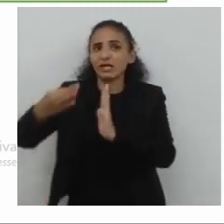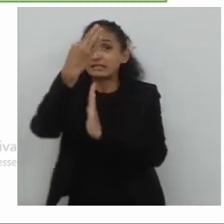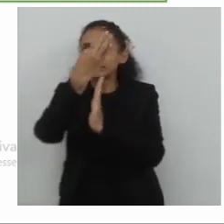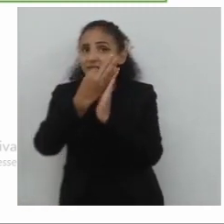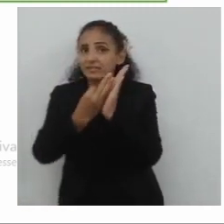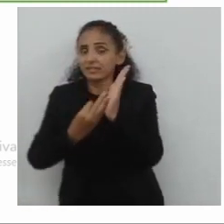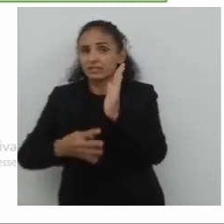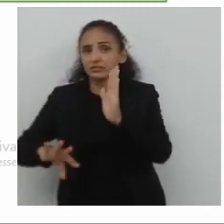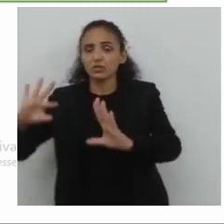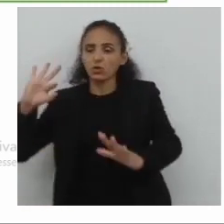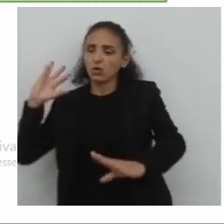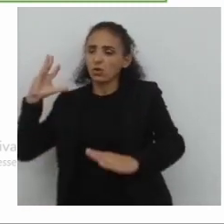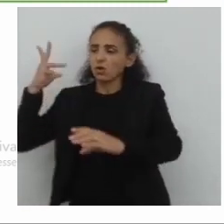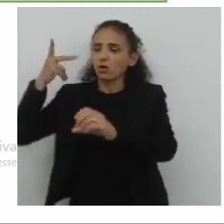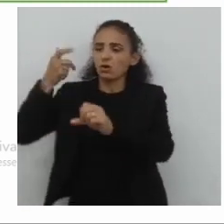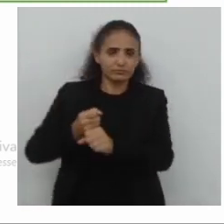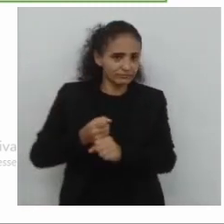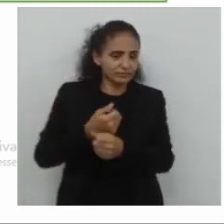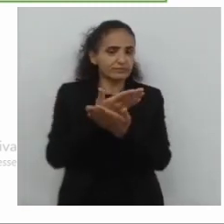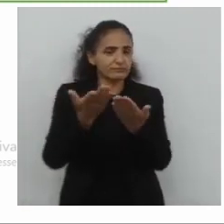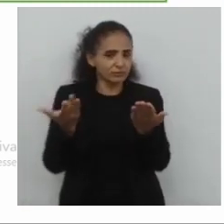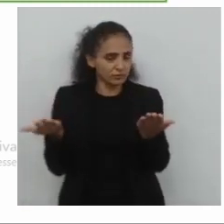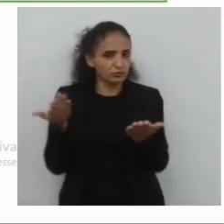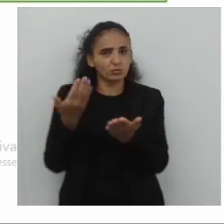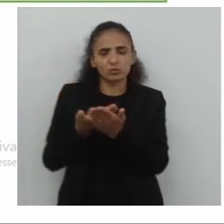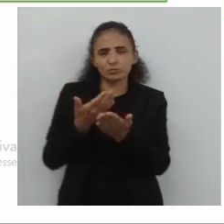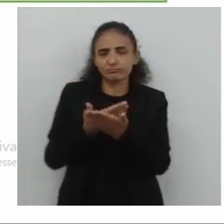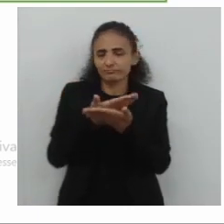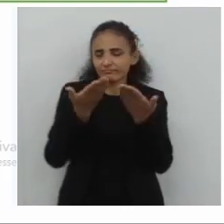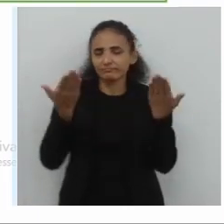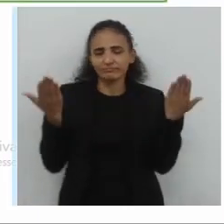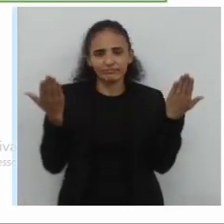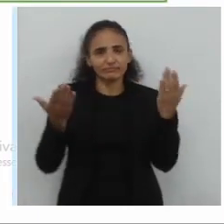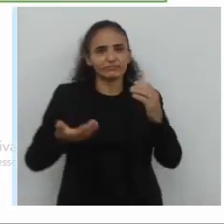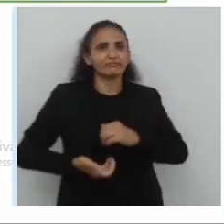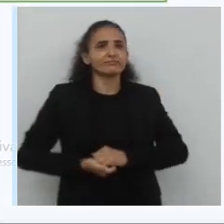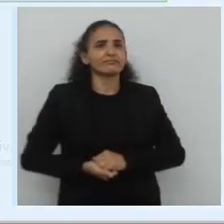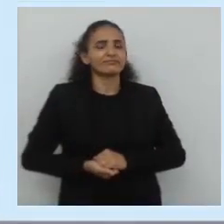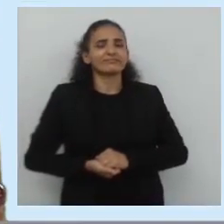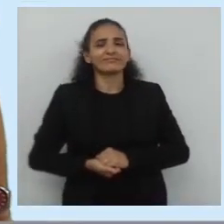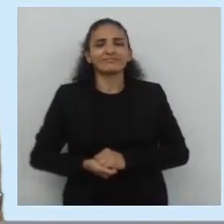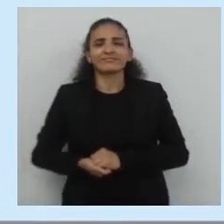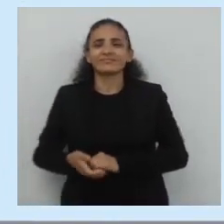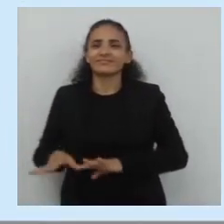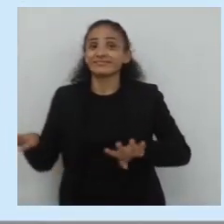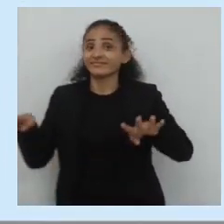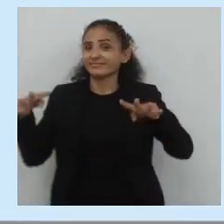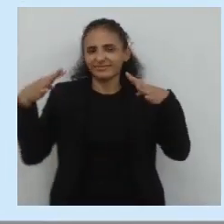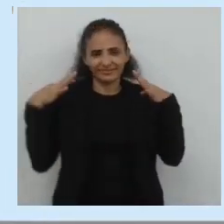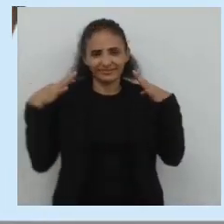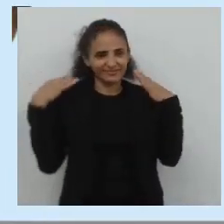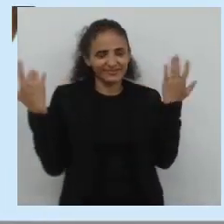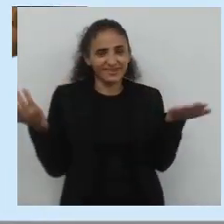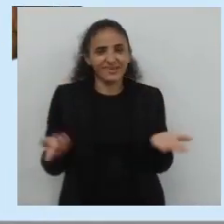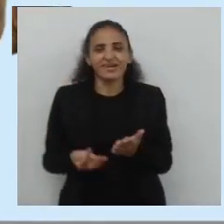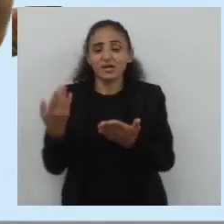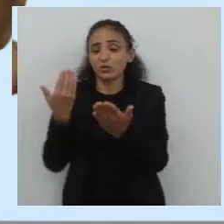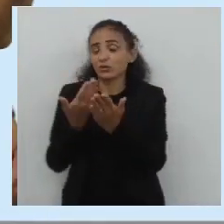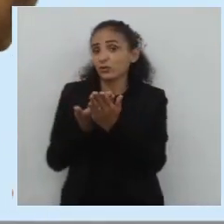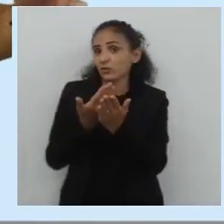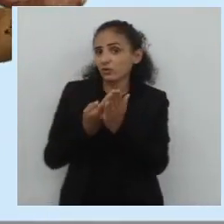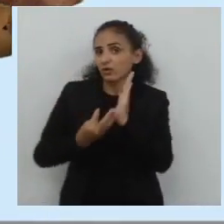textualização, revisão e edição. Olhem só, olhando para mim agora, nós temos o quê? A